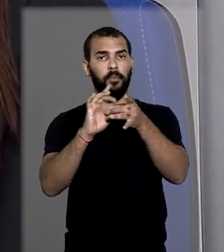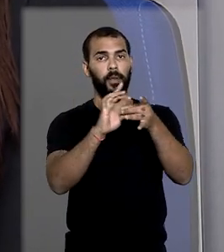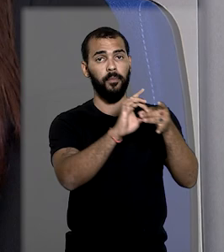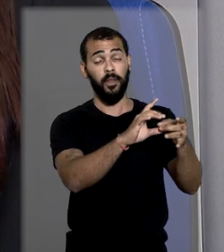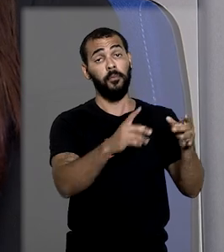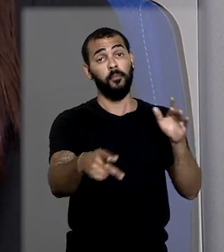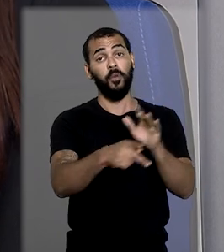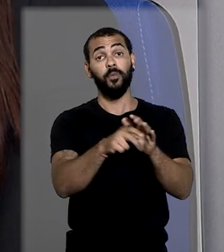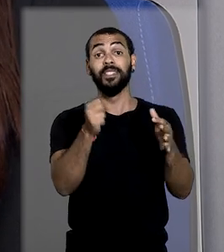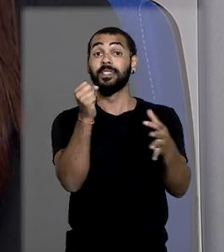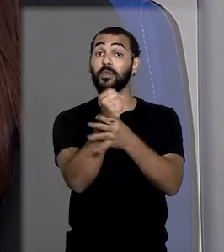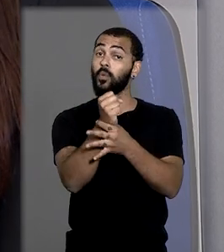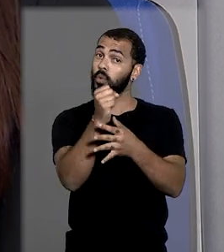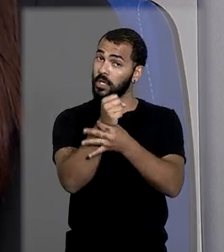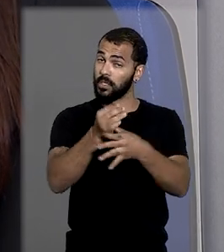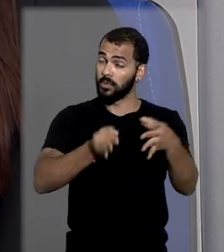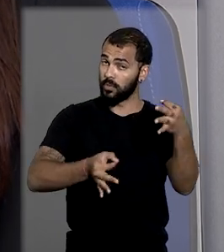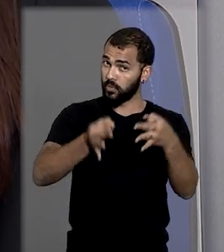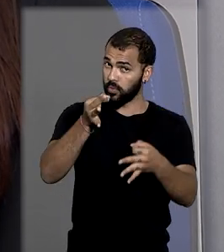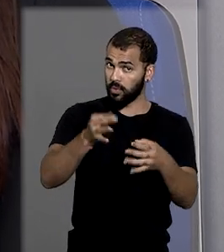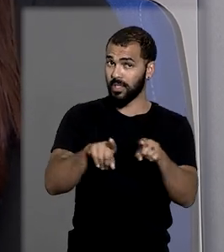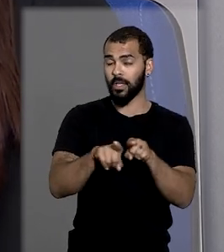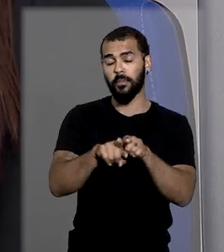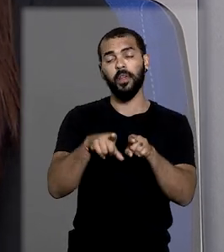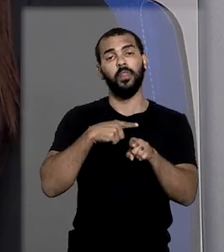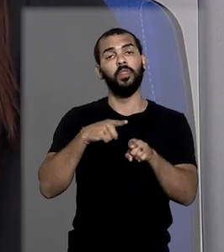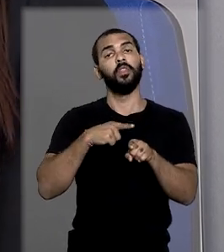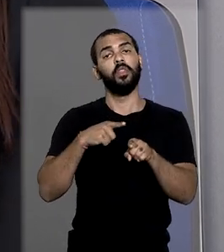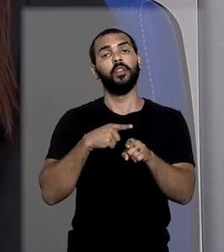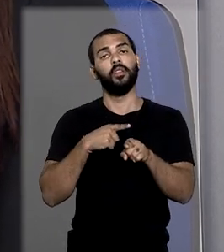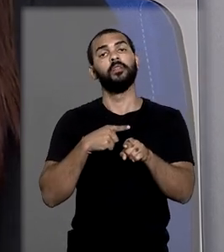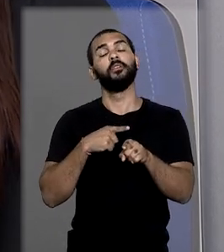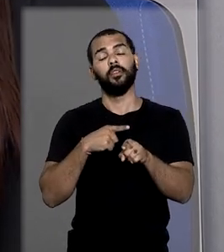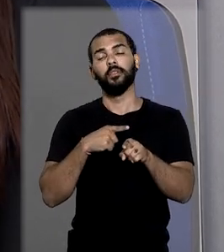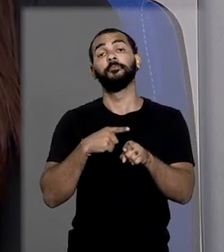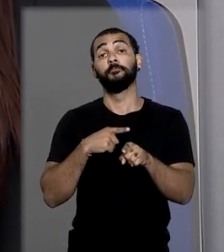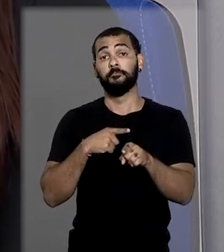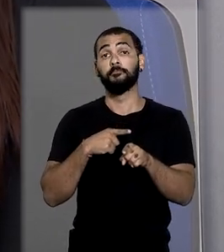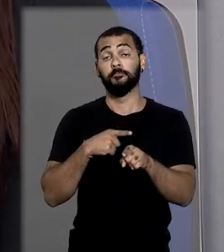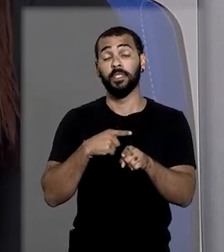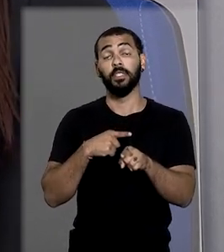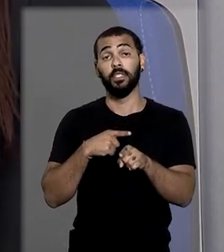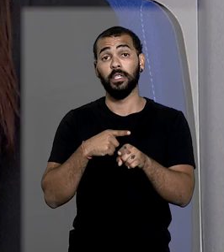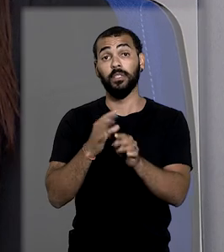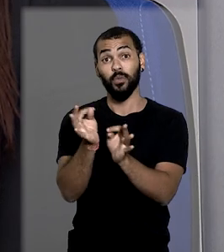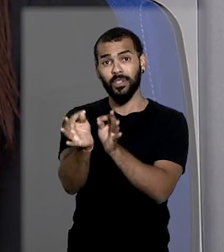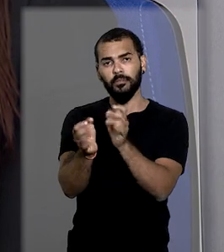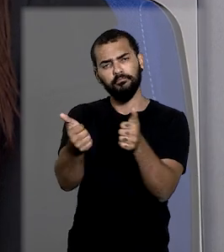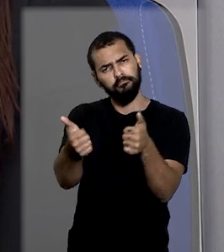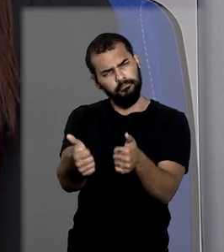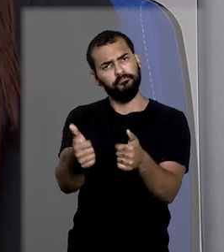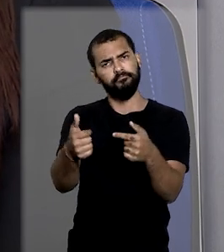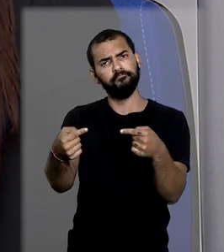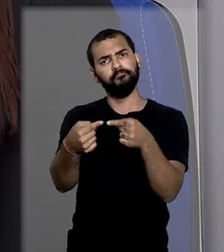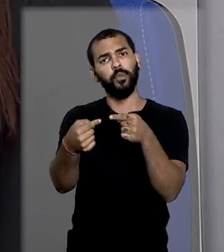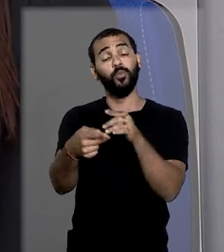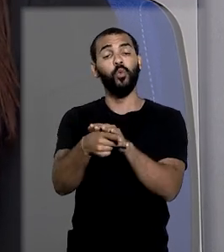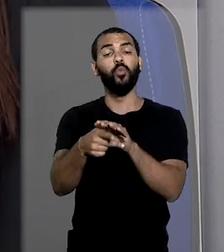jurídica para o jurisdicionado ter o mesmo tratamento no âmbito de todos os tribunais e também